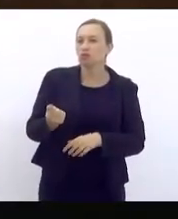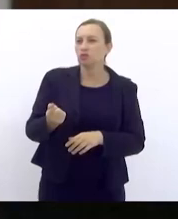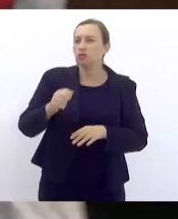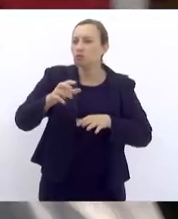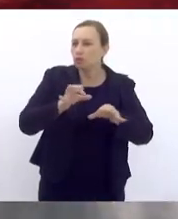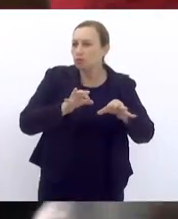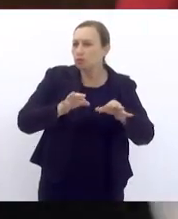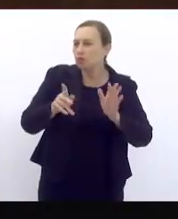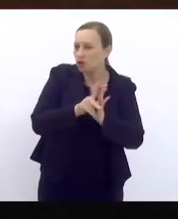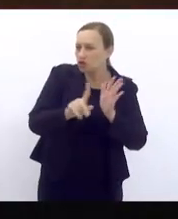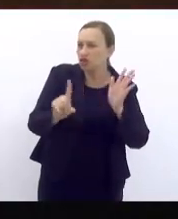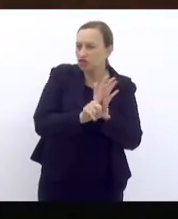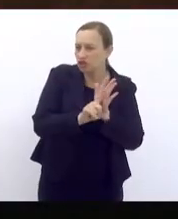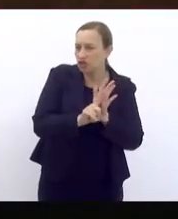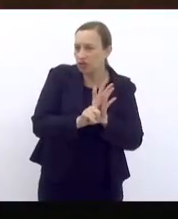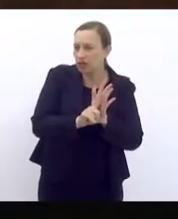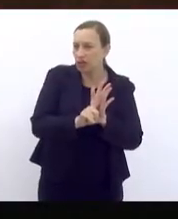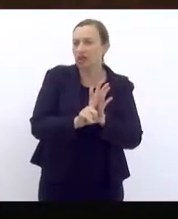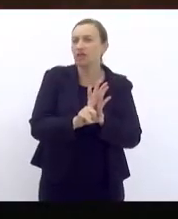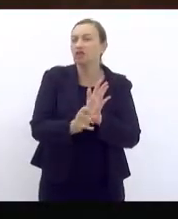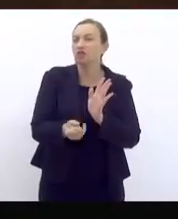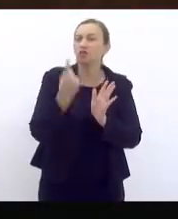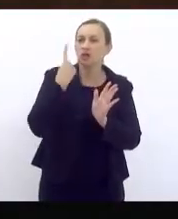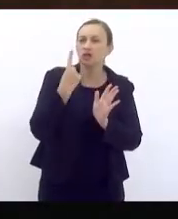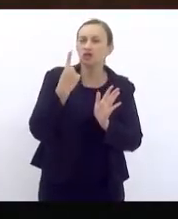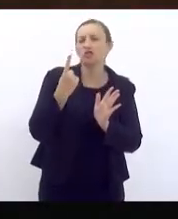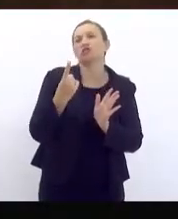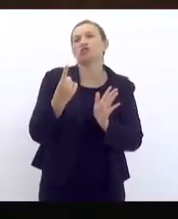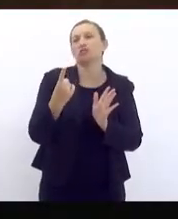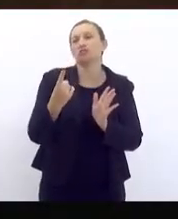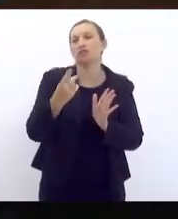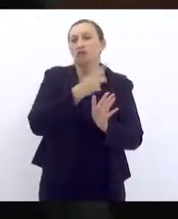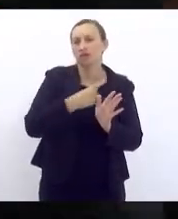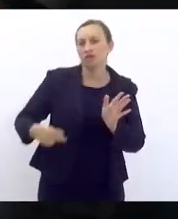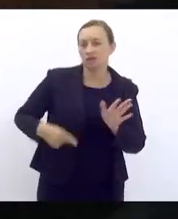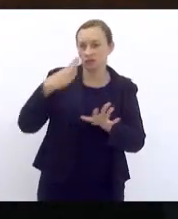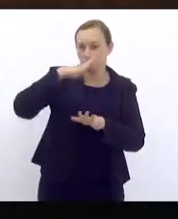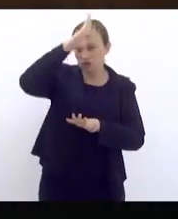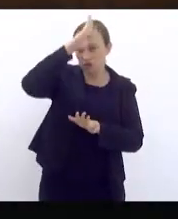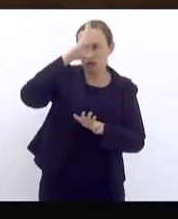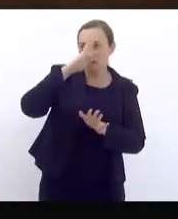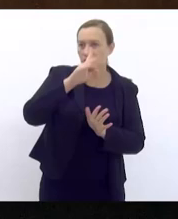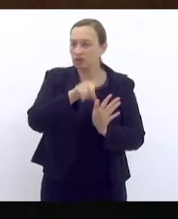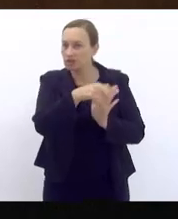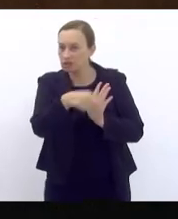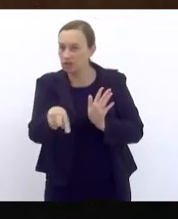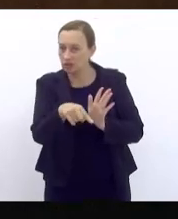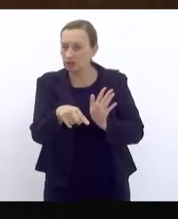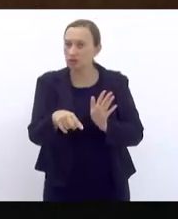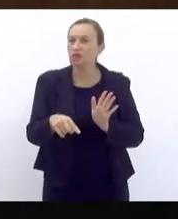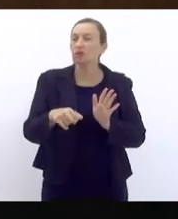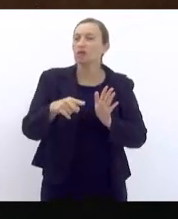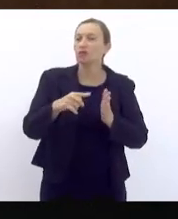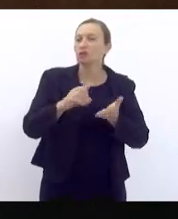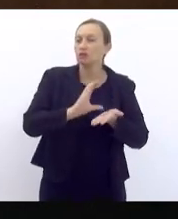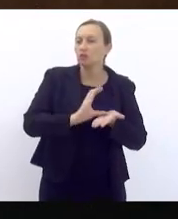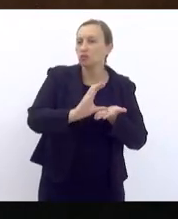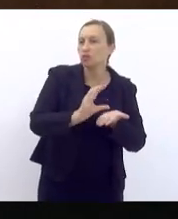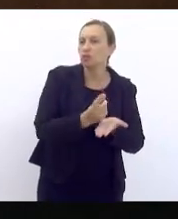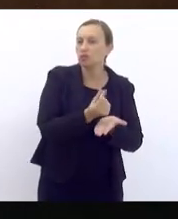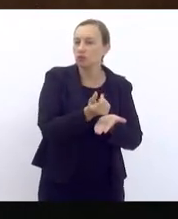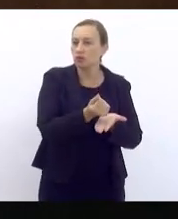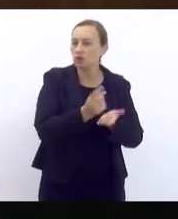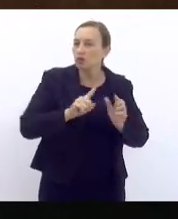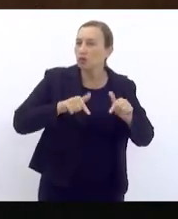projeto de lei que prorroga a faculdade de dedução do imposto sobre a renda dos valores correspondentes a doações e patrocínios em prol